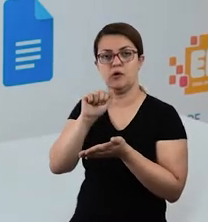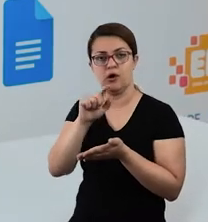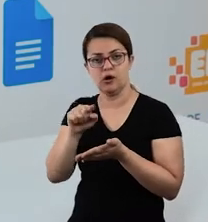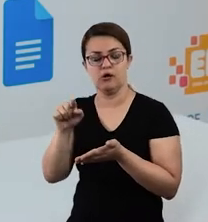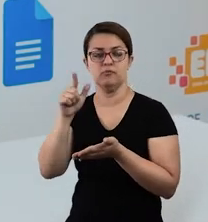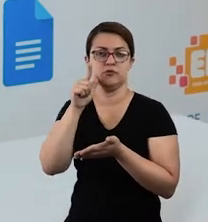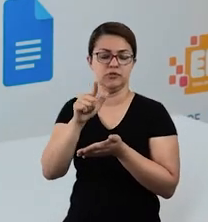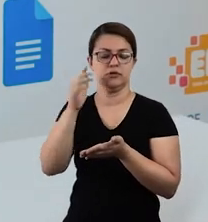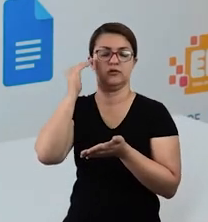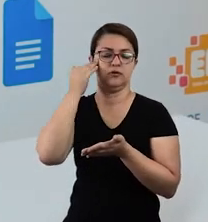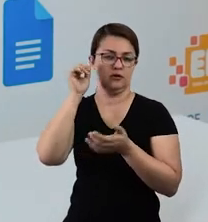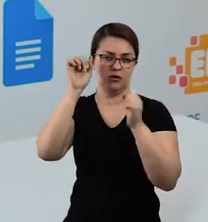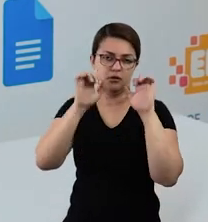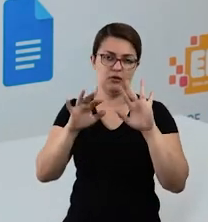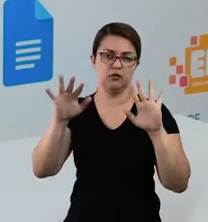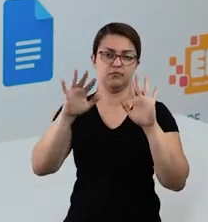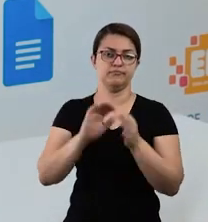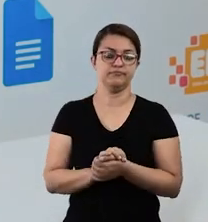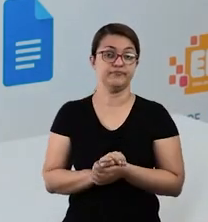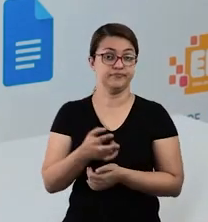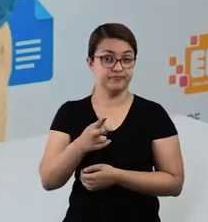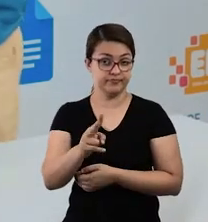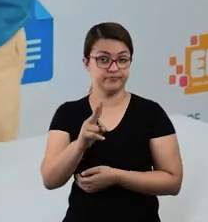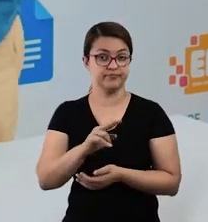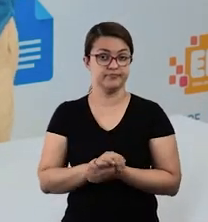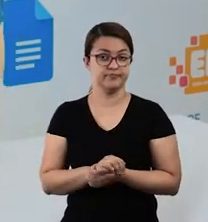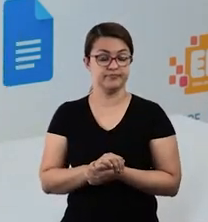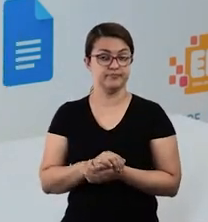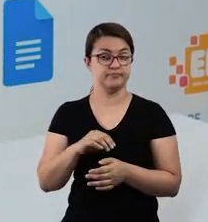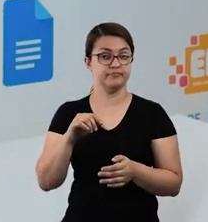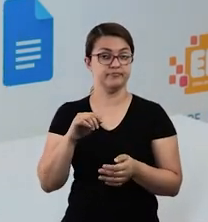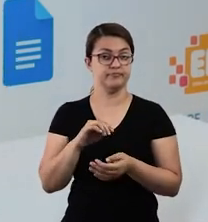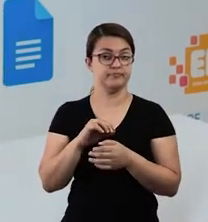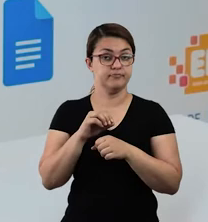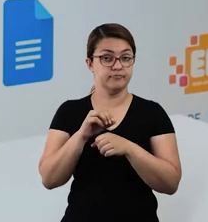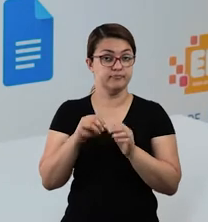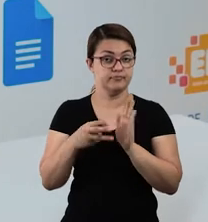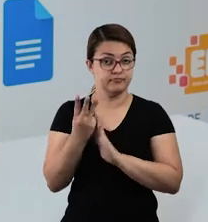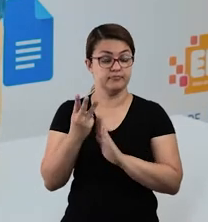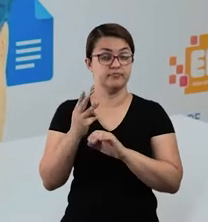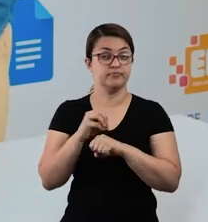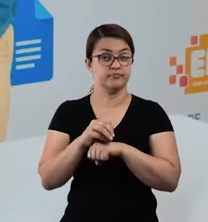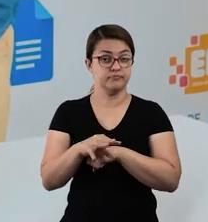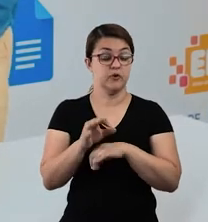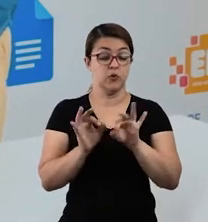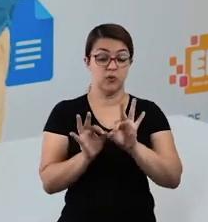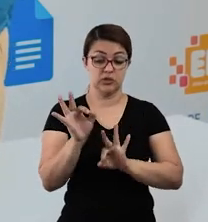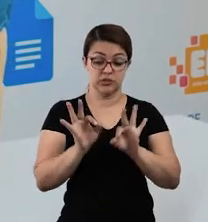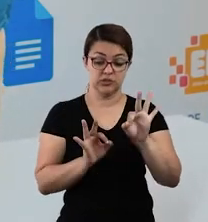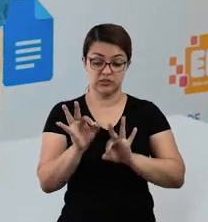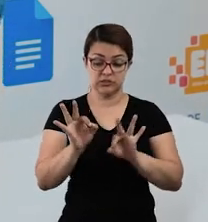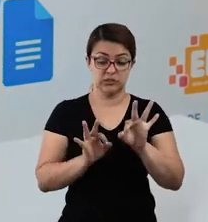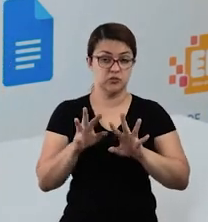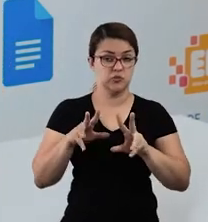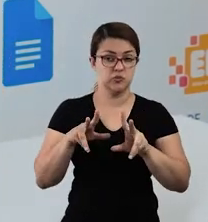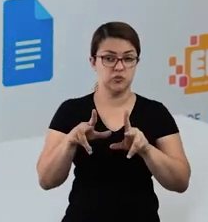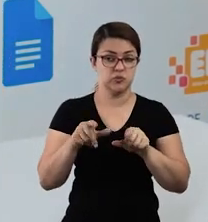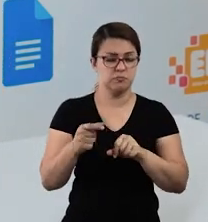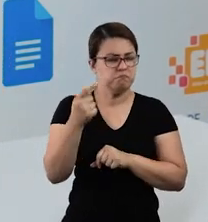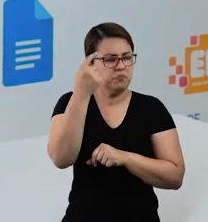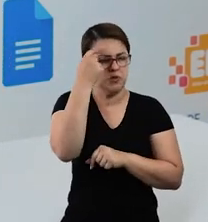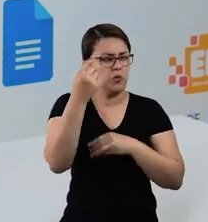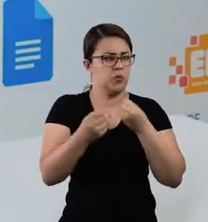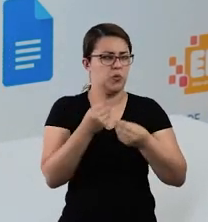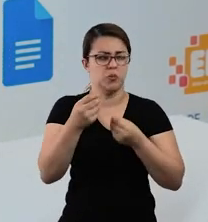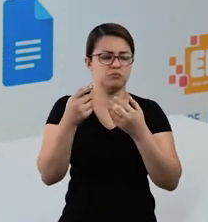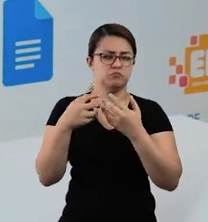que você conseguirá entender, tudo bem? Continuando, terceira dica. Organize tudo e pense em forma de resolver